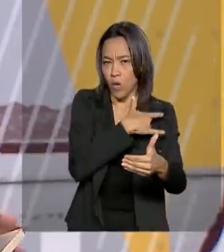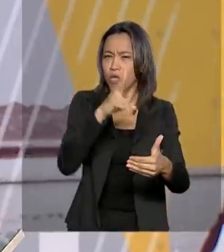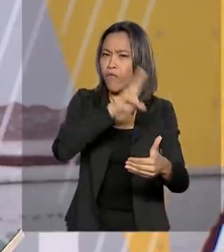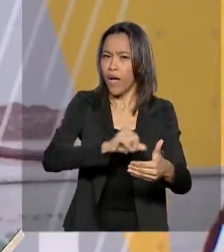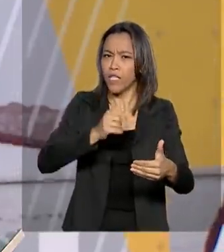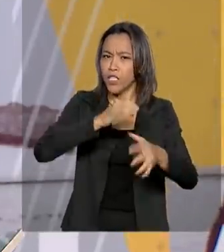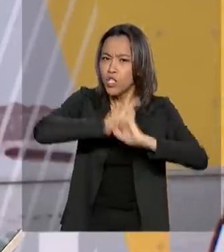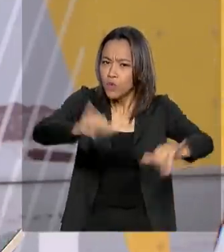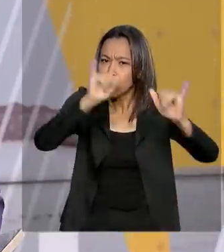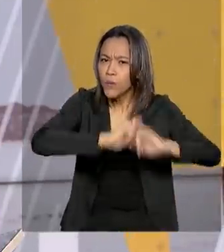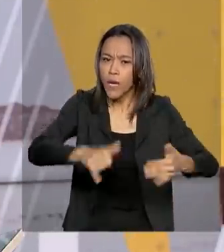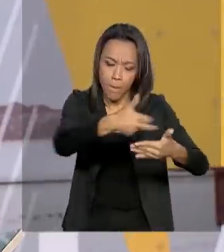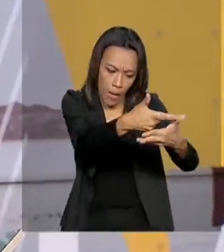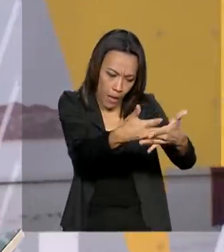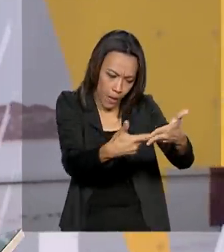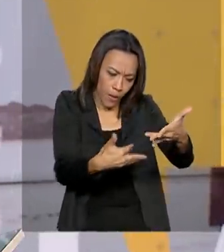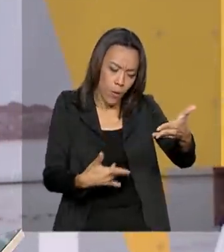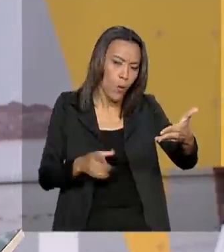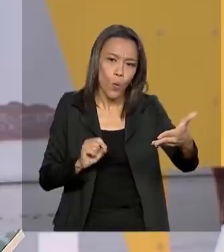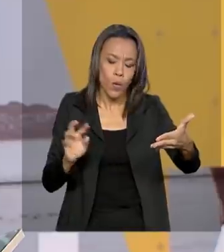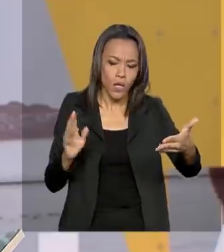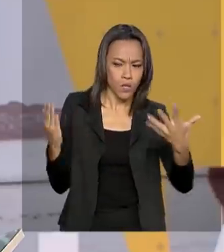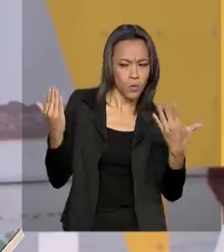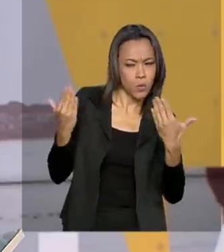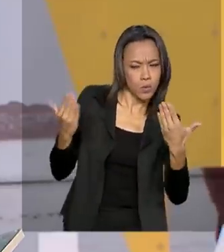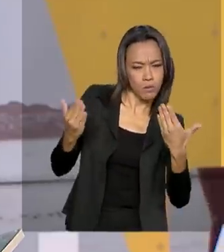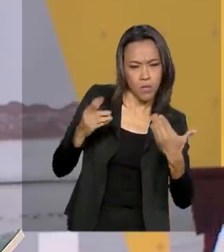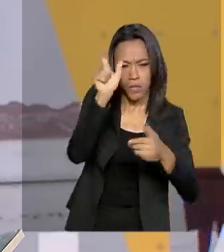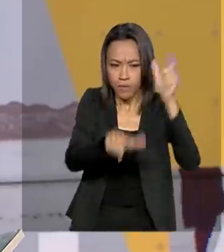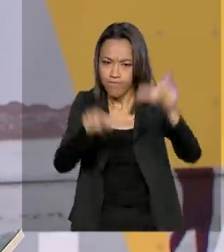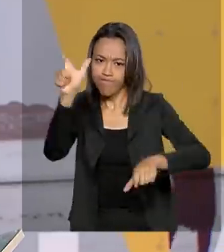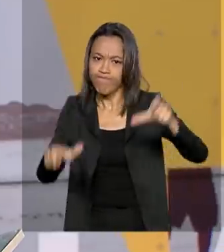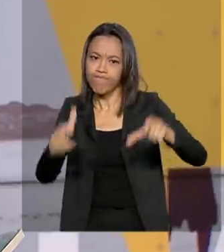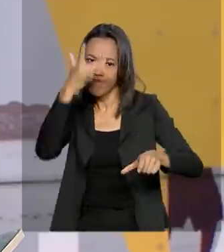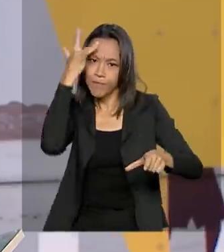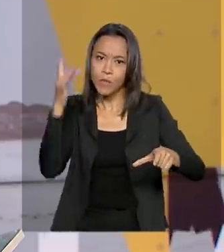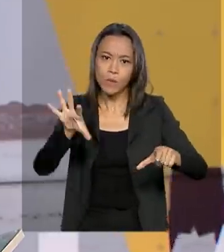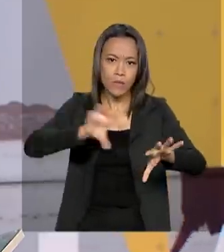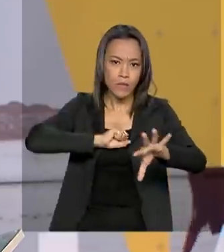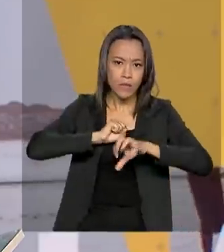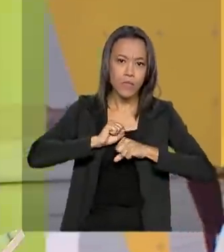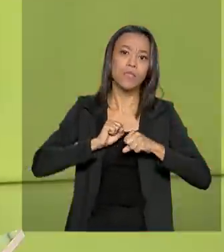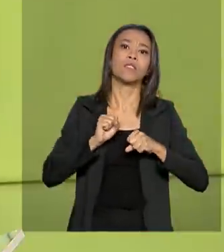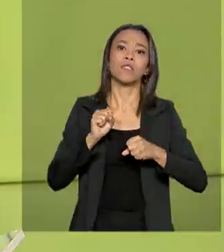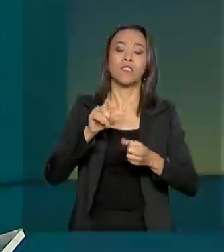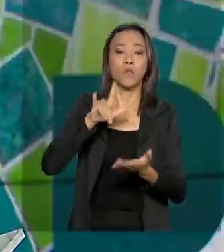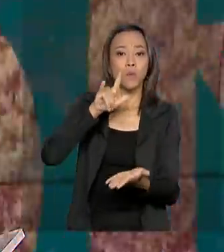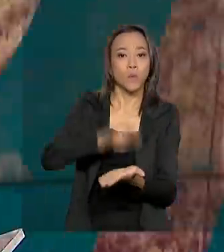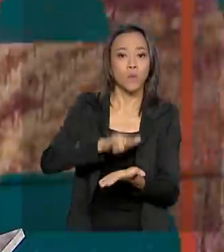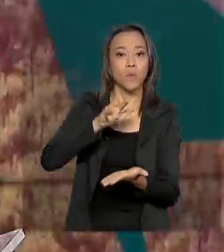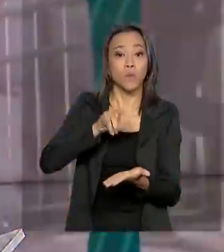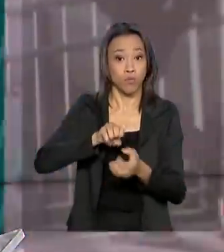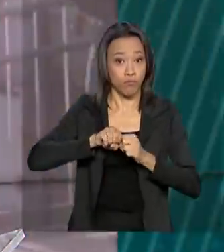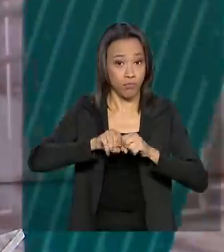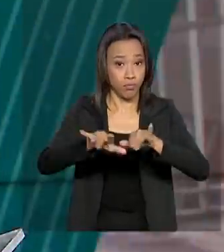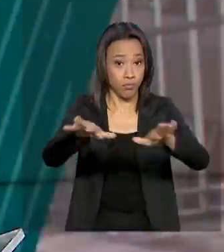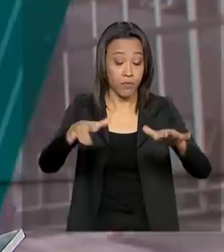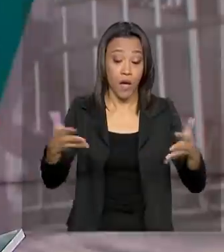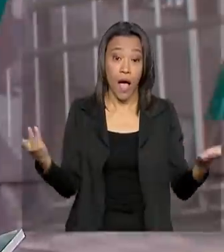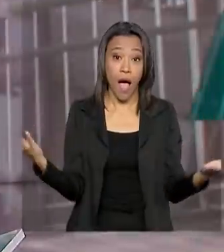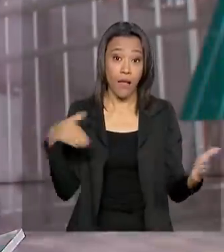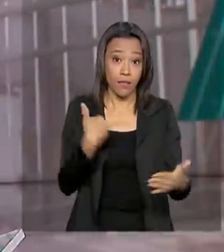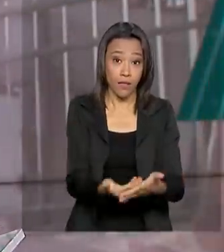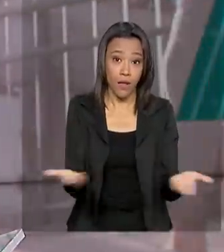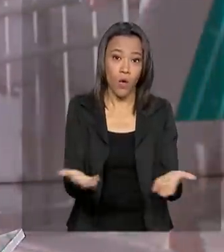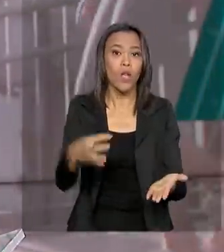diários com o número de casos suspeitas de coronavírus. Até agora, foram registrados nove suspeitas de